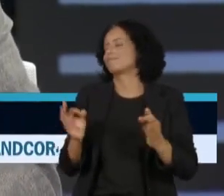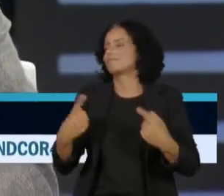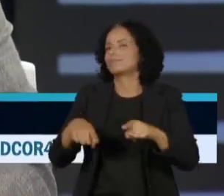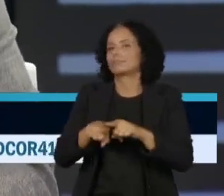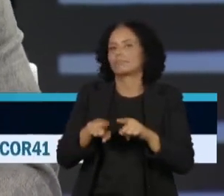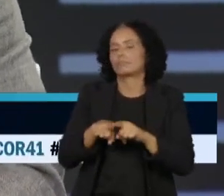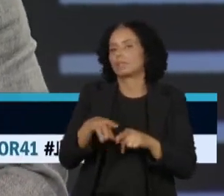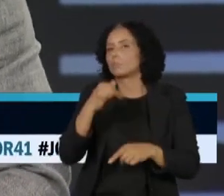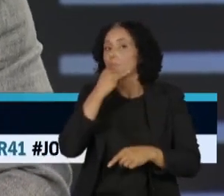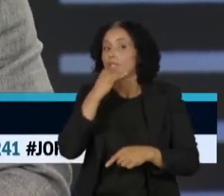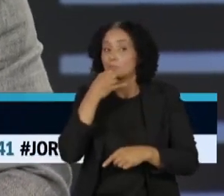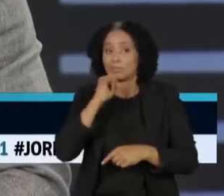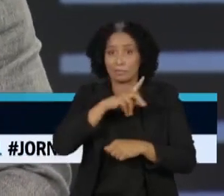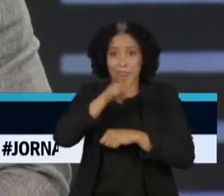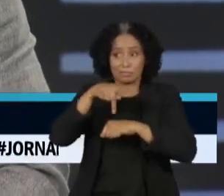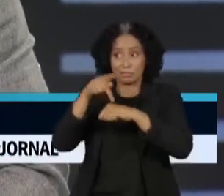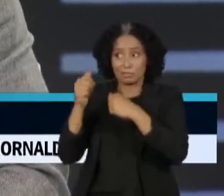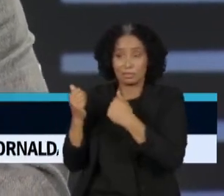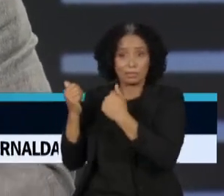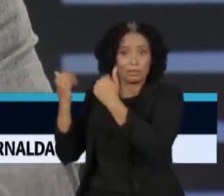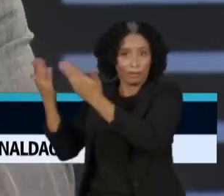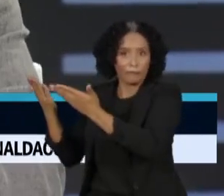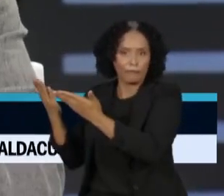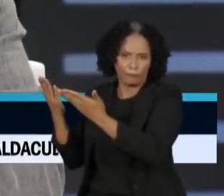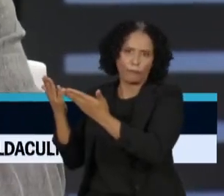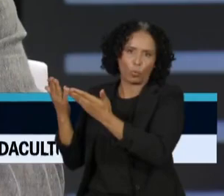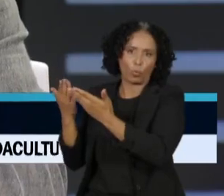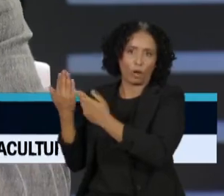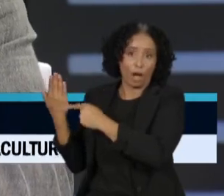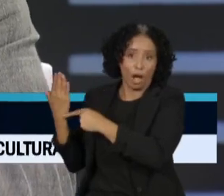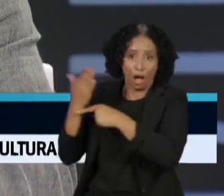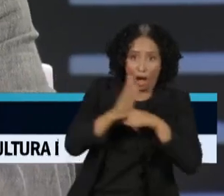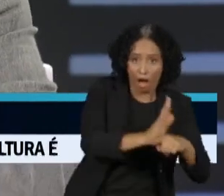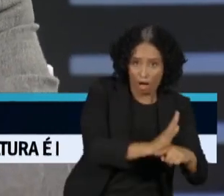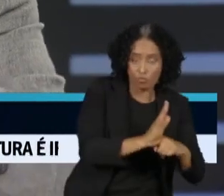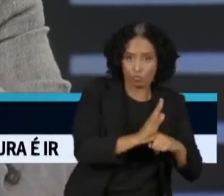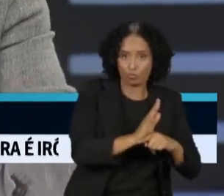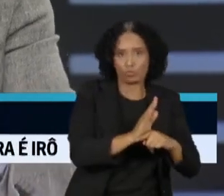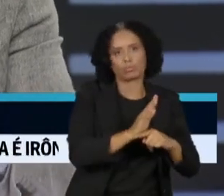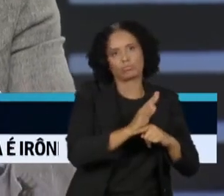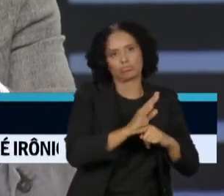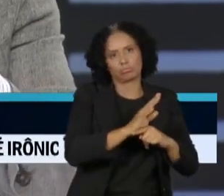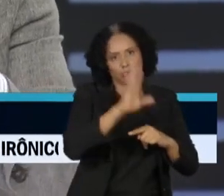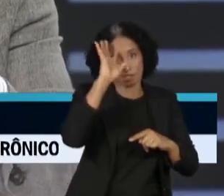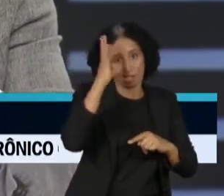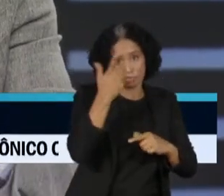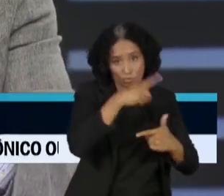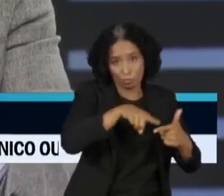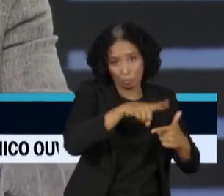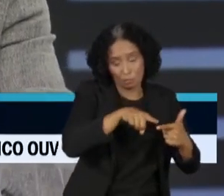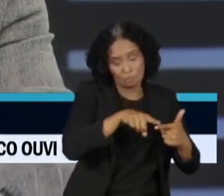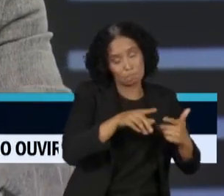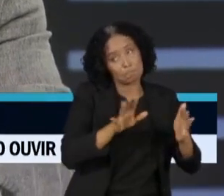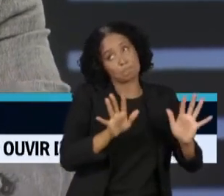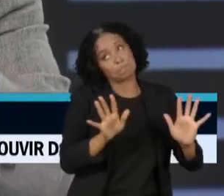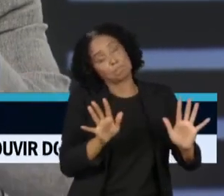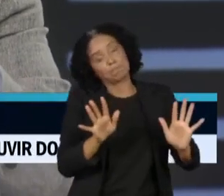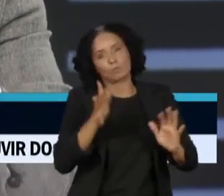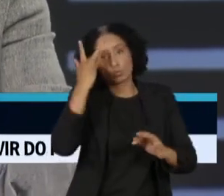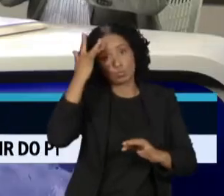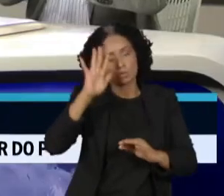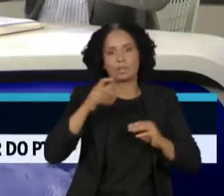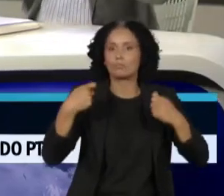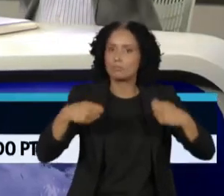alguma ajuda internacional, ou mesmo uma ajuda maior, vai resolver o problema. Nós precisamos de muita fiscalização,